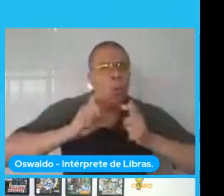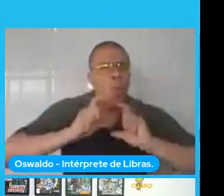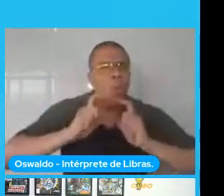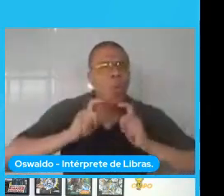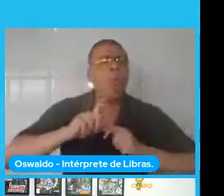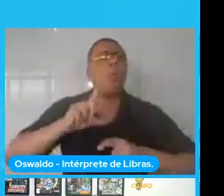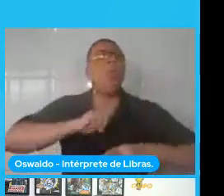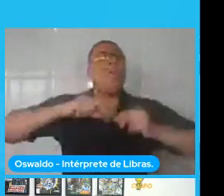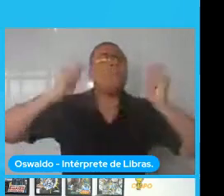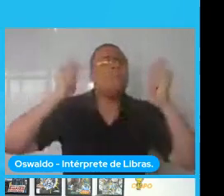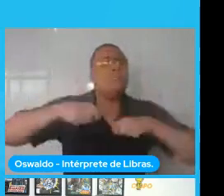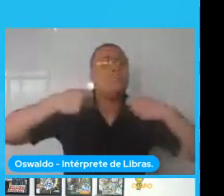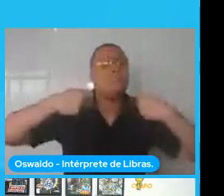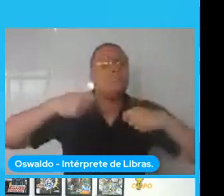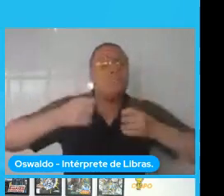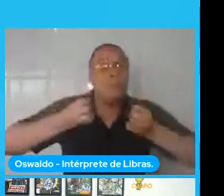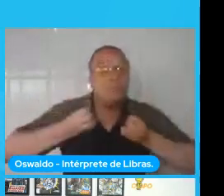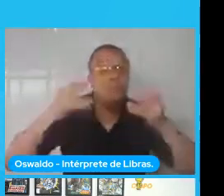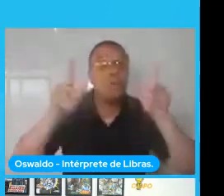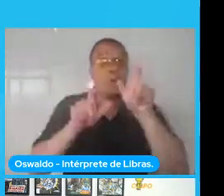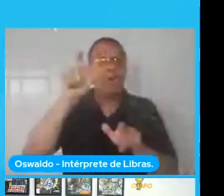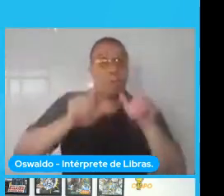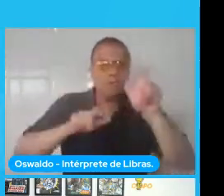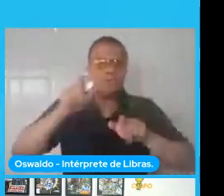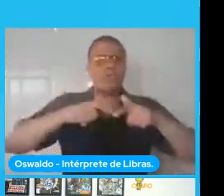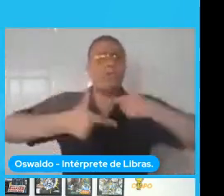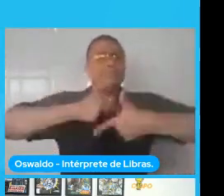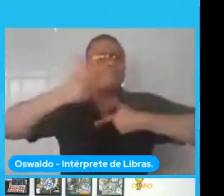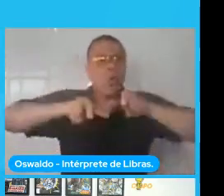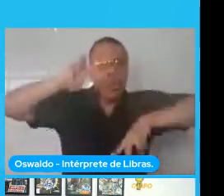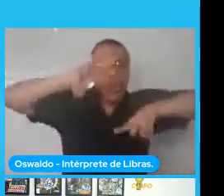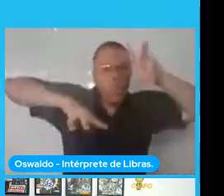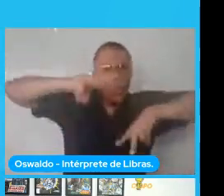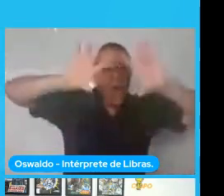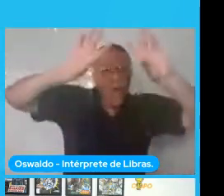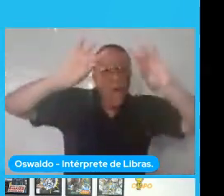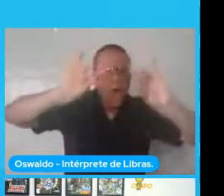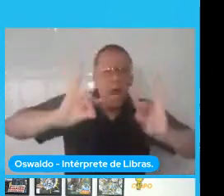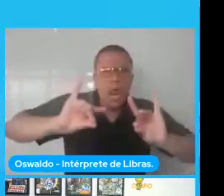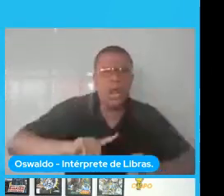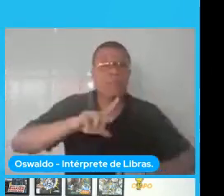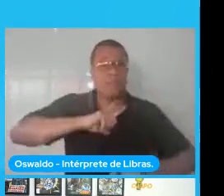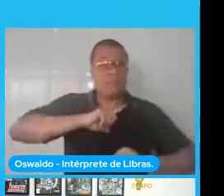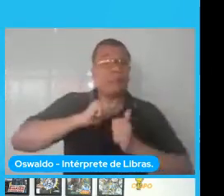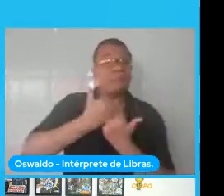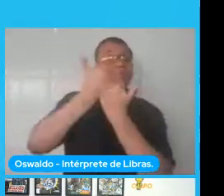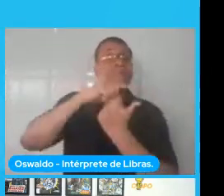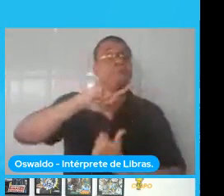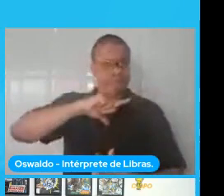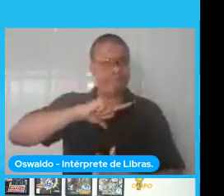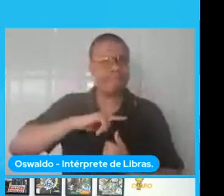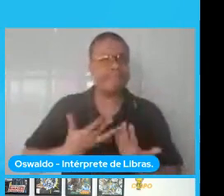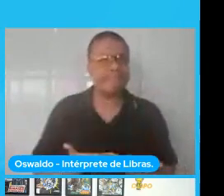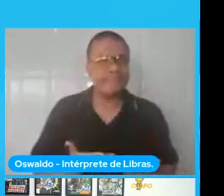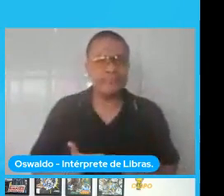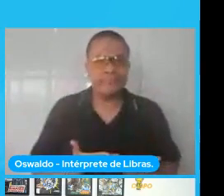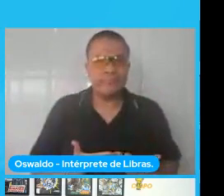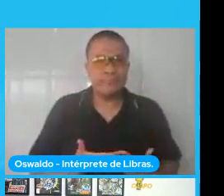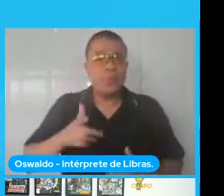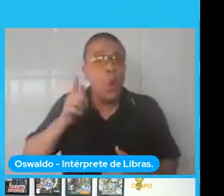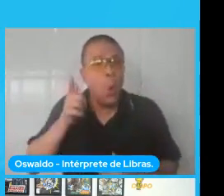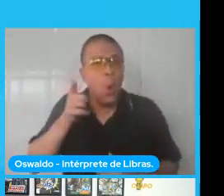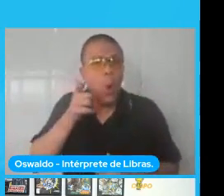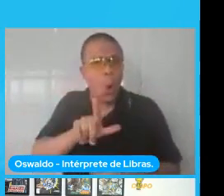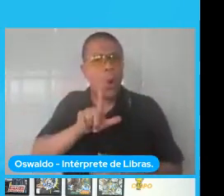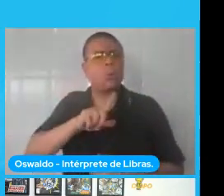de uma imensidão de pessoas para fazer esse tipo de análise. Então, ela já ajuda bastante nisso. E aí ela não só consegue fazer